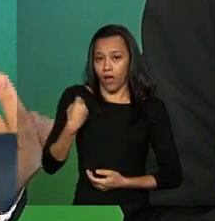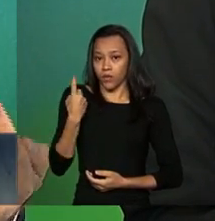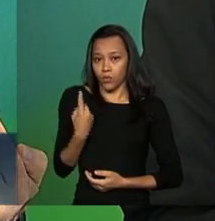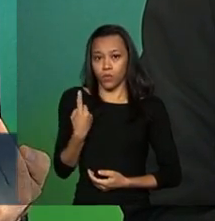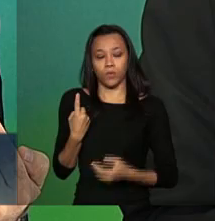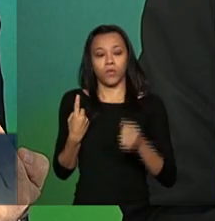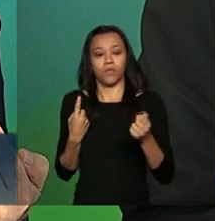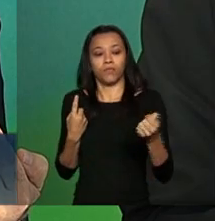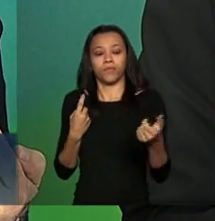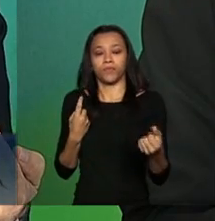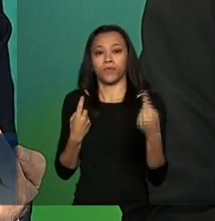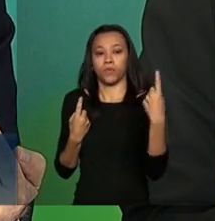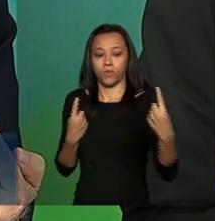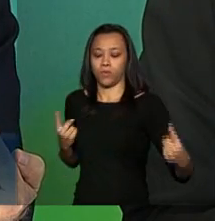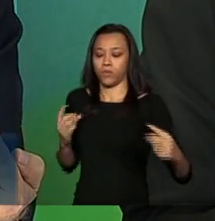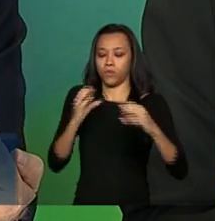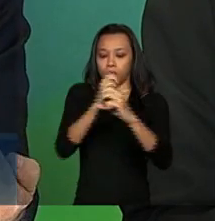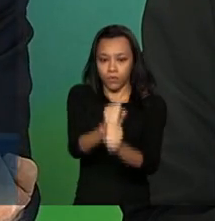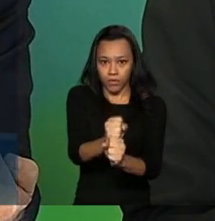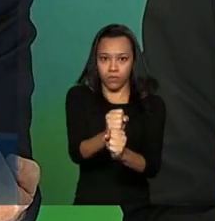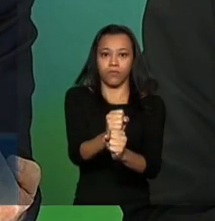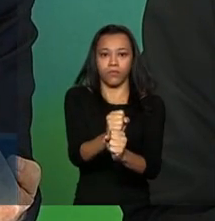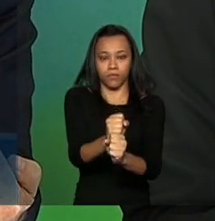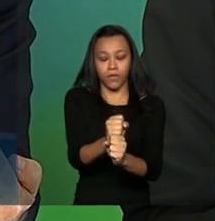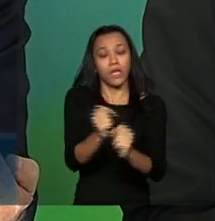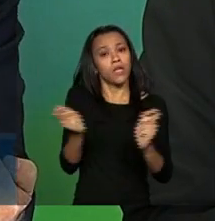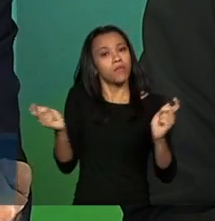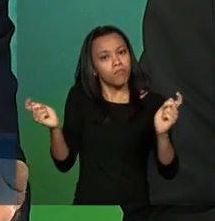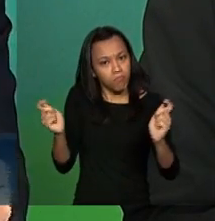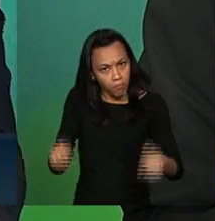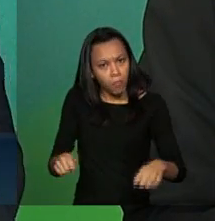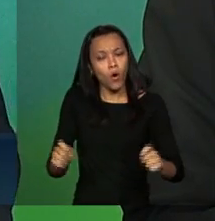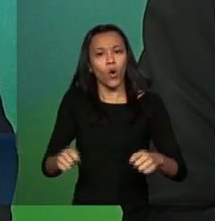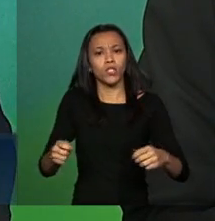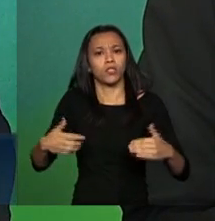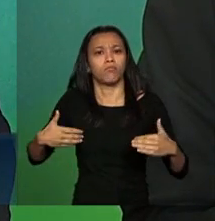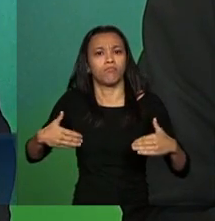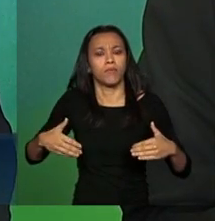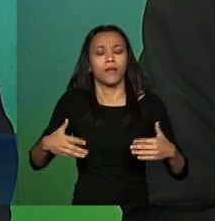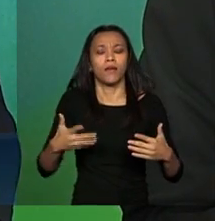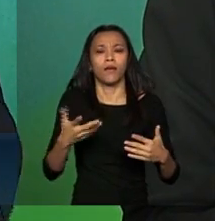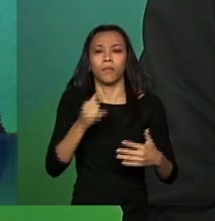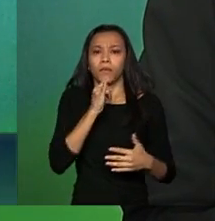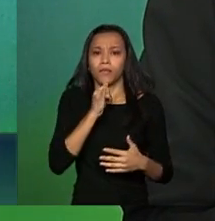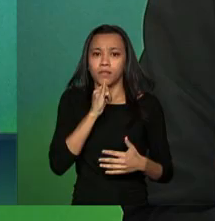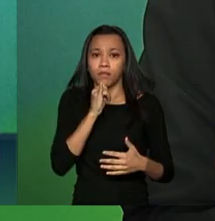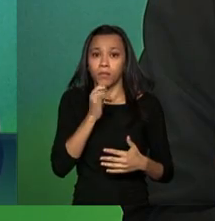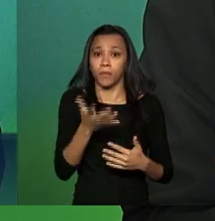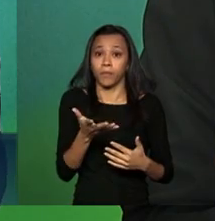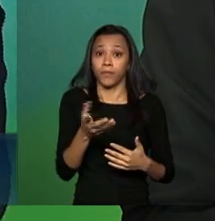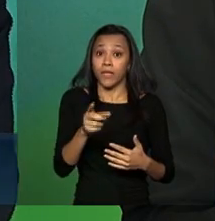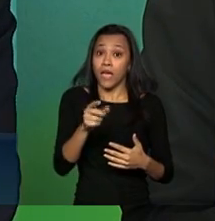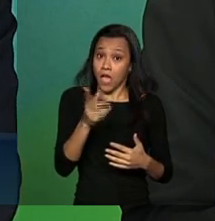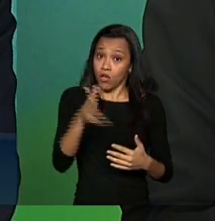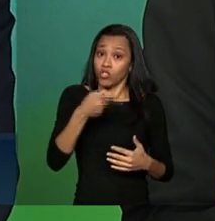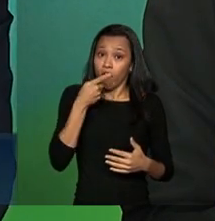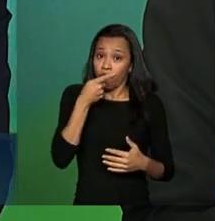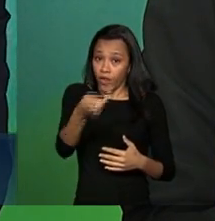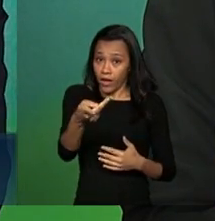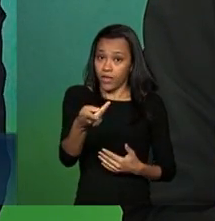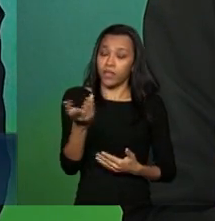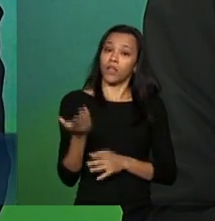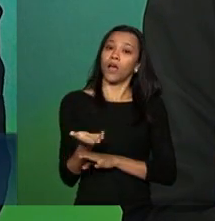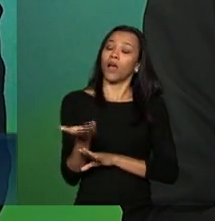pessoas saberem que ele pode acelerar, ele pode ter uma perspectiva. E aí é o que eu disse na última